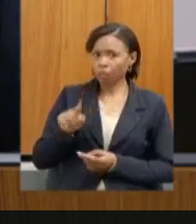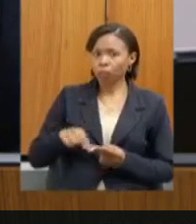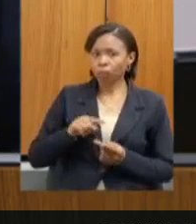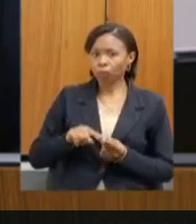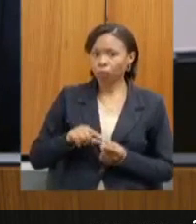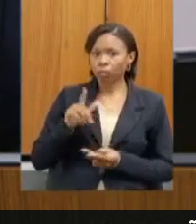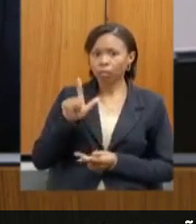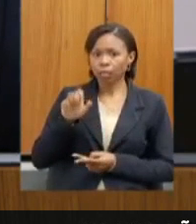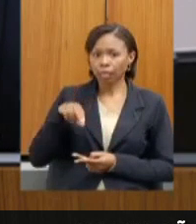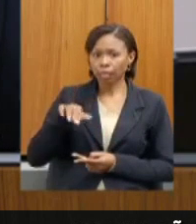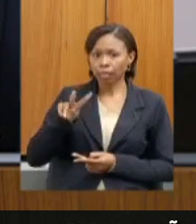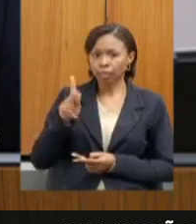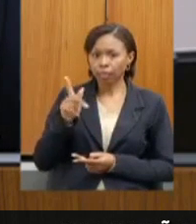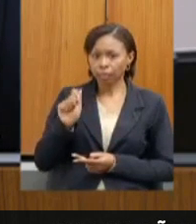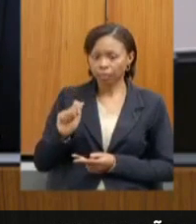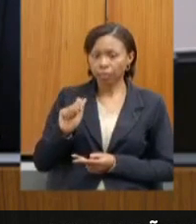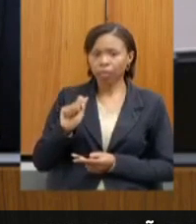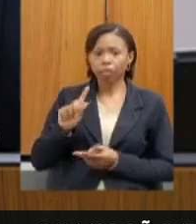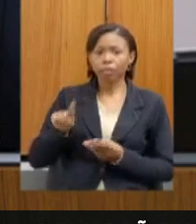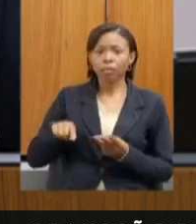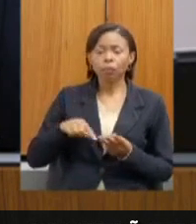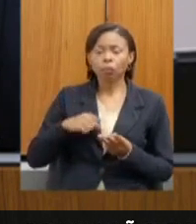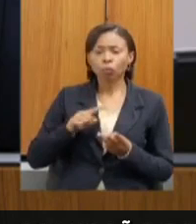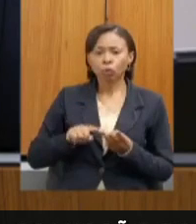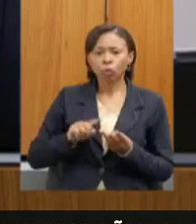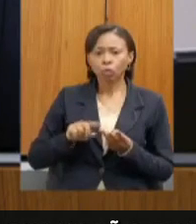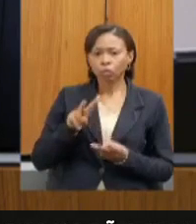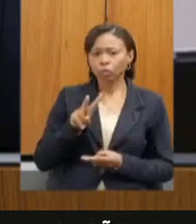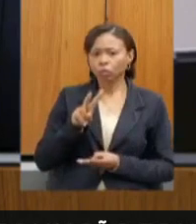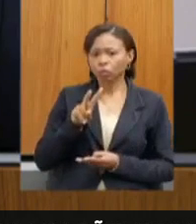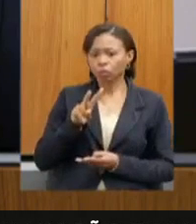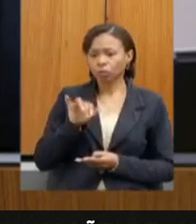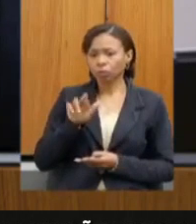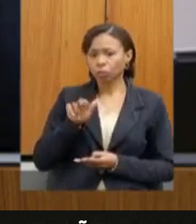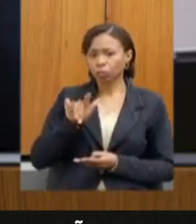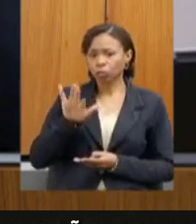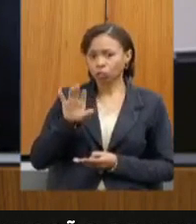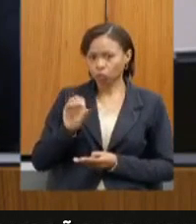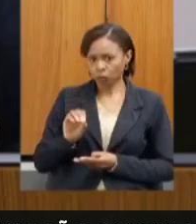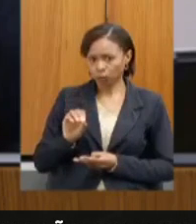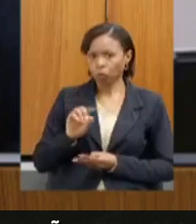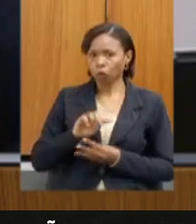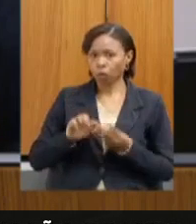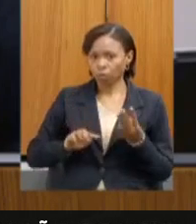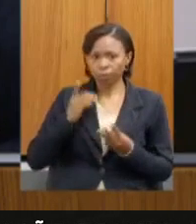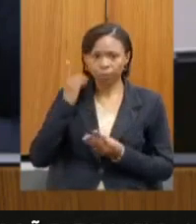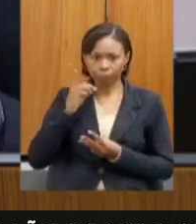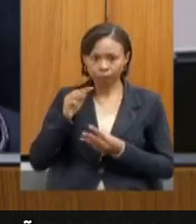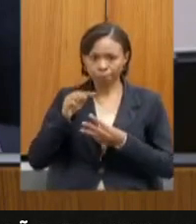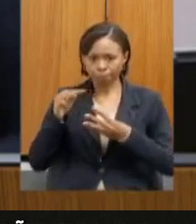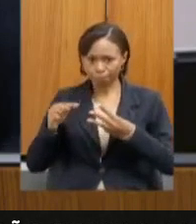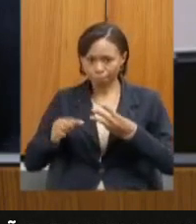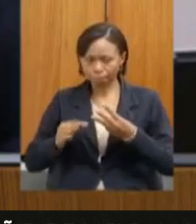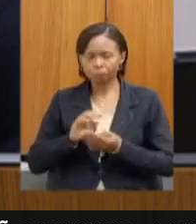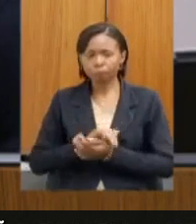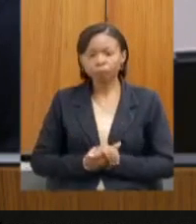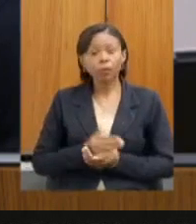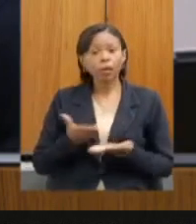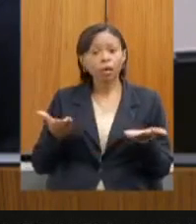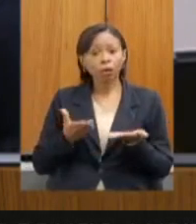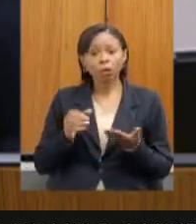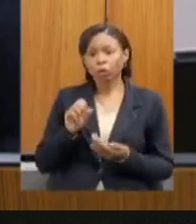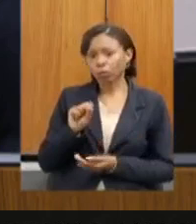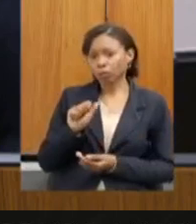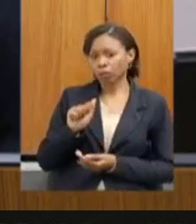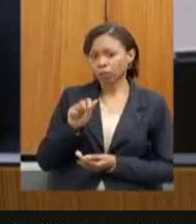deputado Aleninha, logo após deputado Aleninha, deputado Virgílio Guimarães. Eu passo a palavra ao nosso deputado Sávio